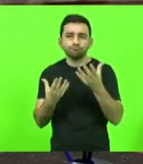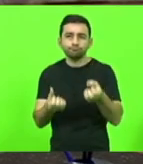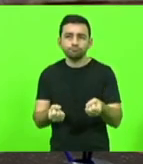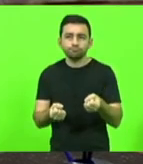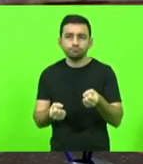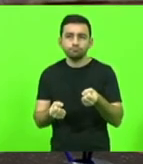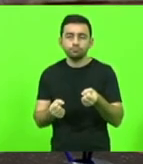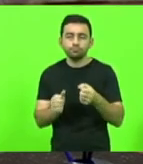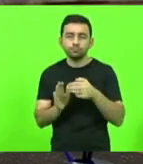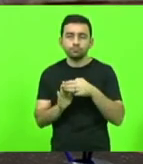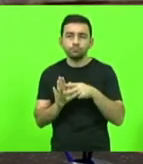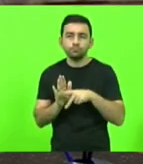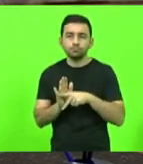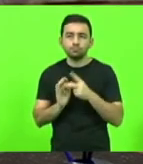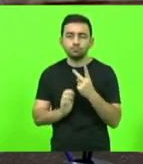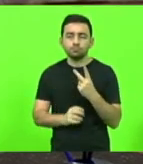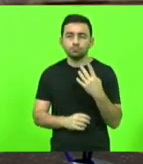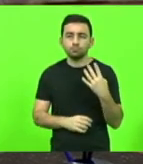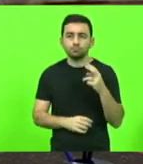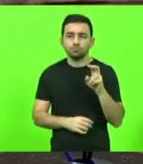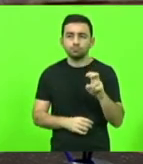provisória nº 246, 2021,